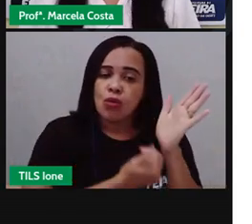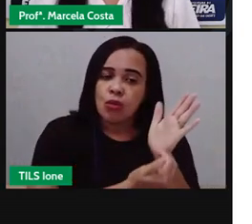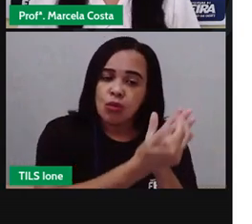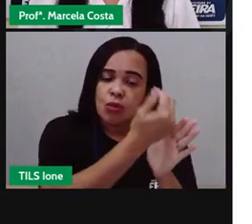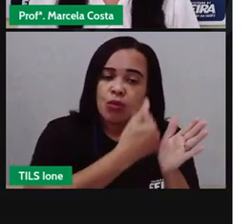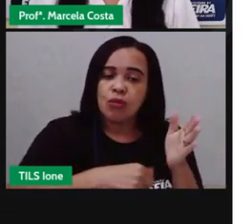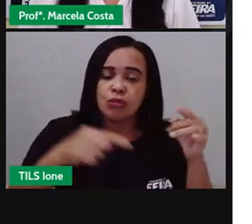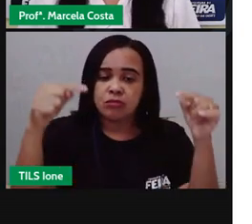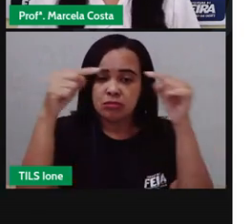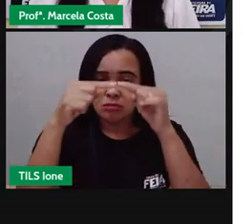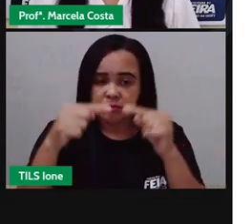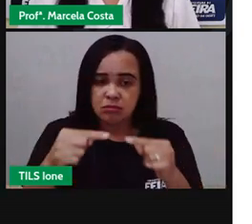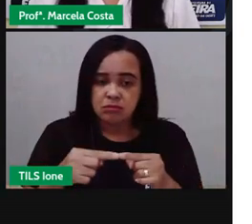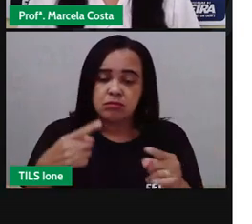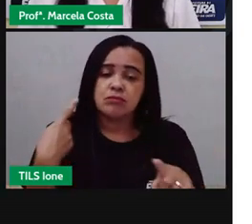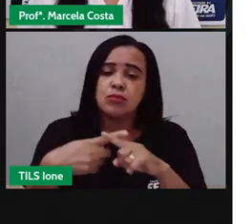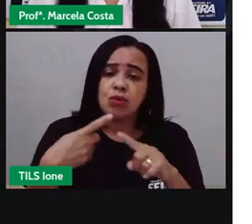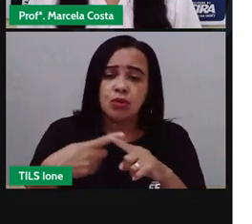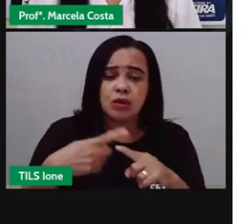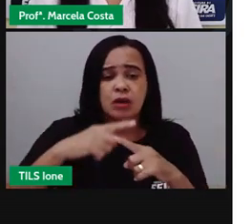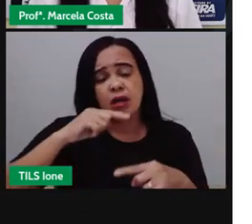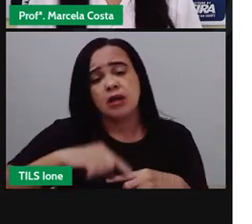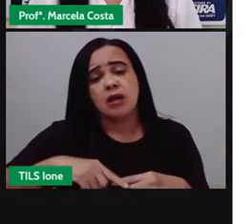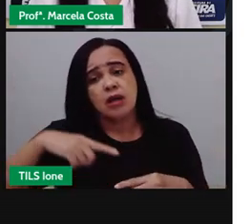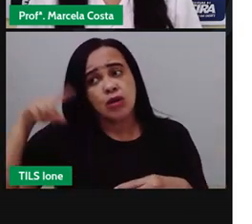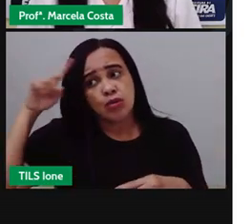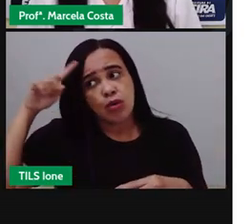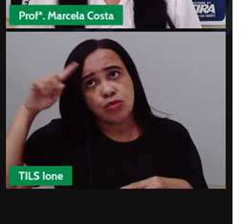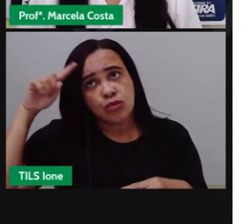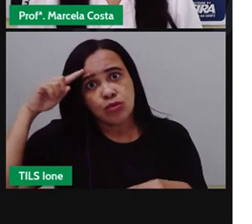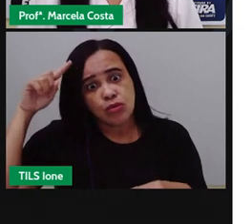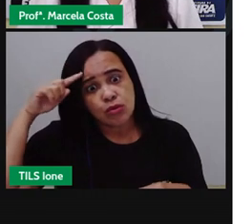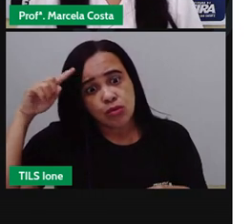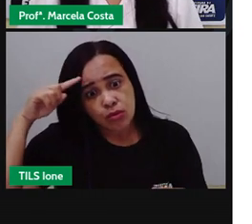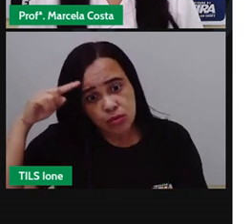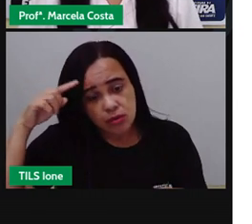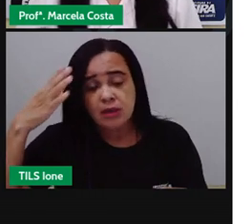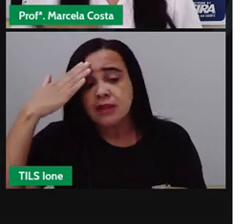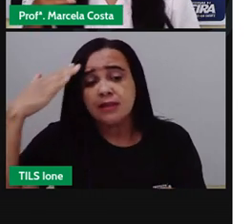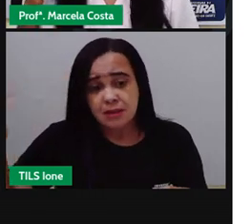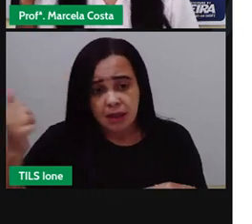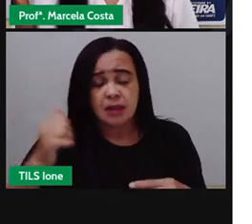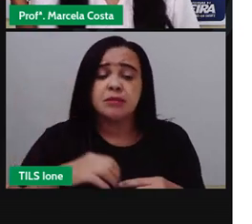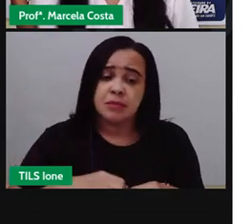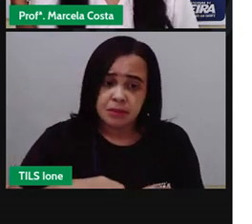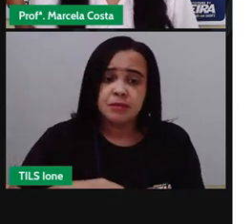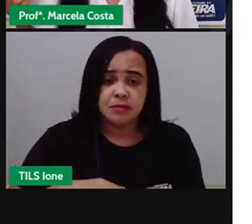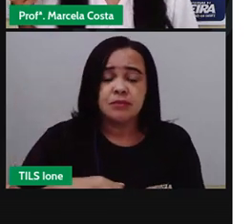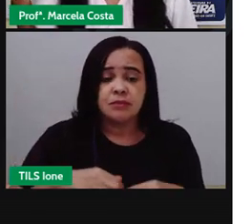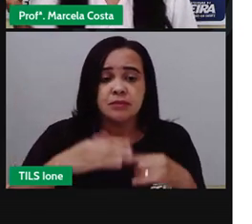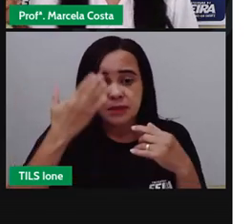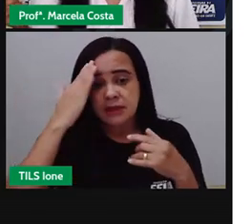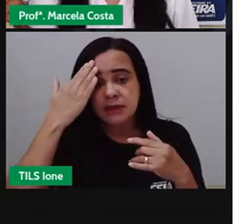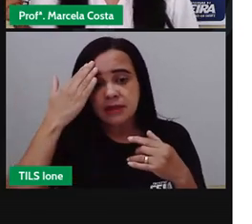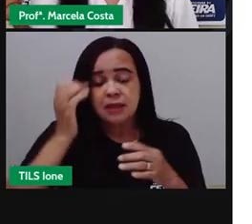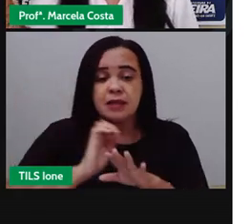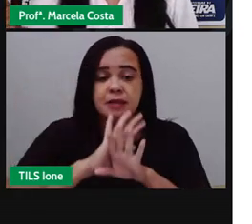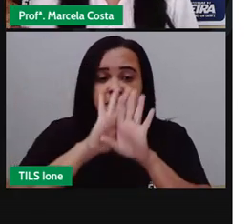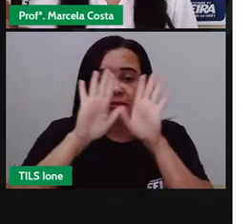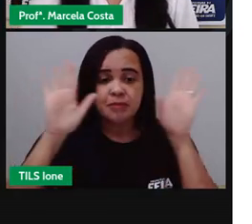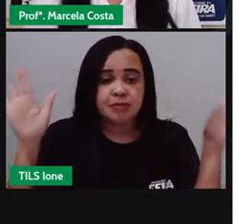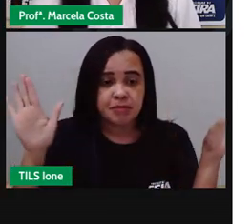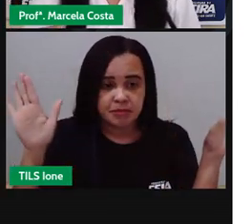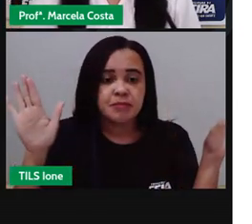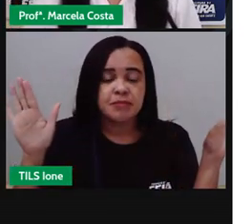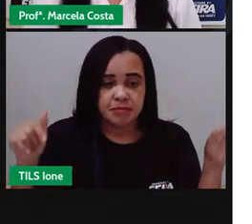presentes no nosso cotidiano são presentes em informações que a gente